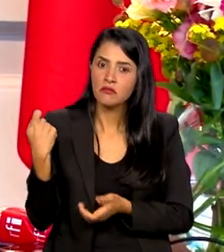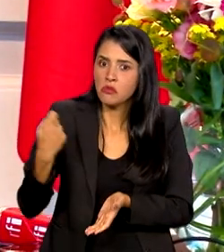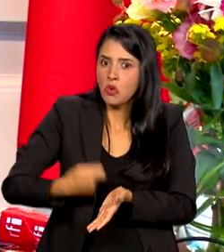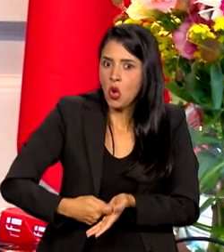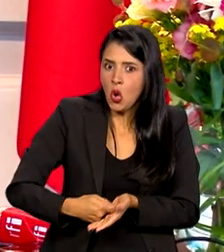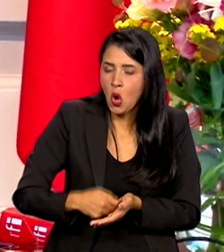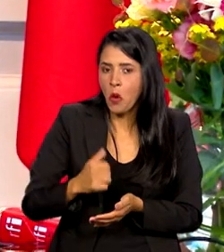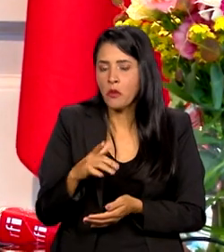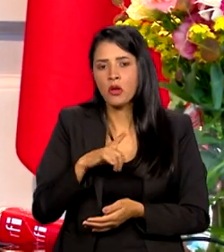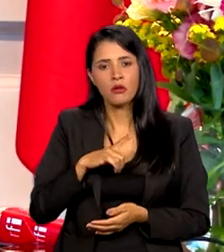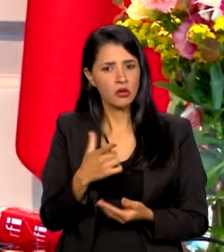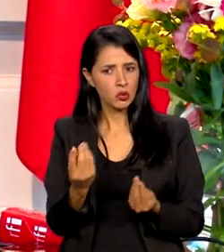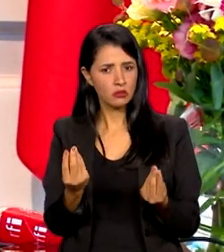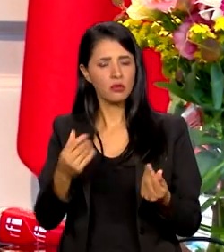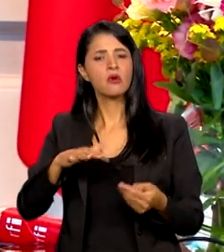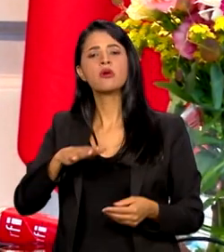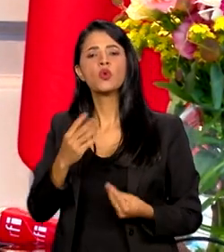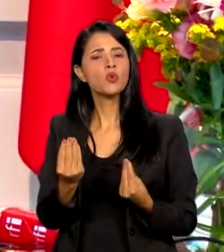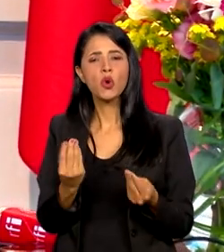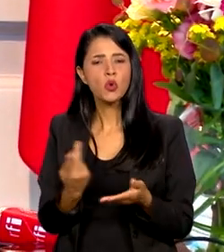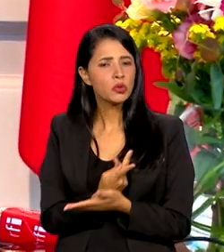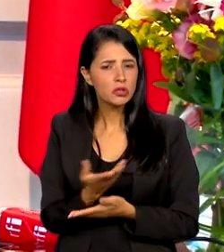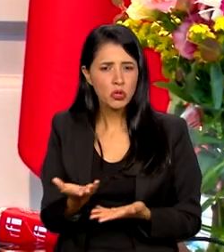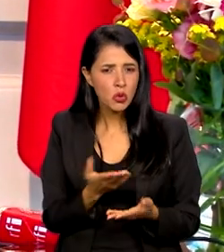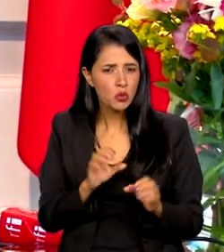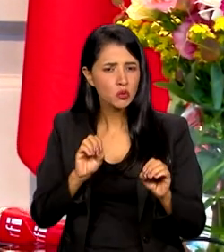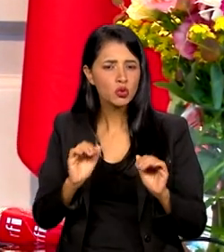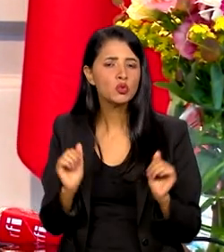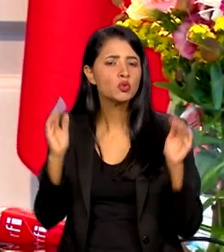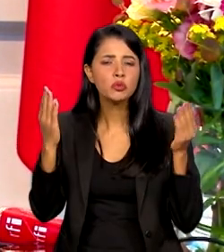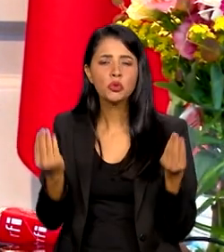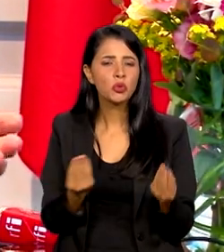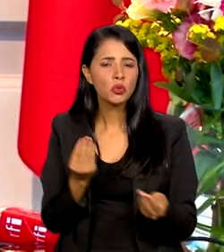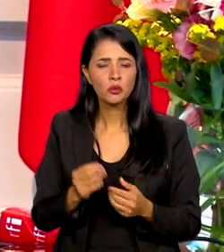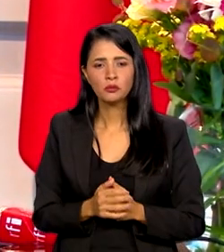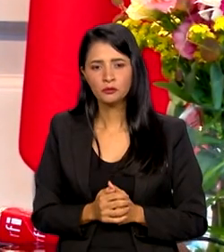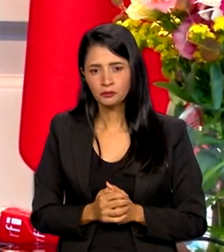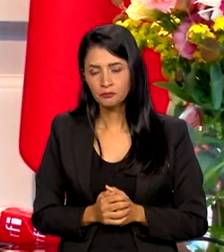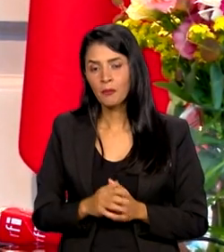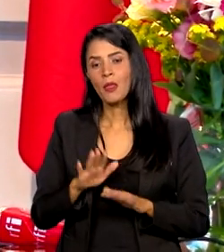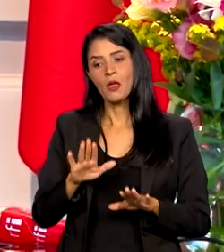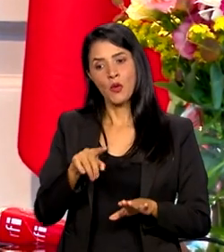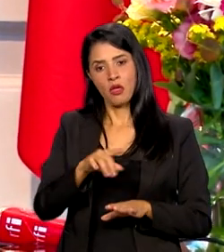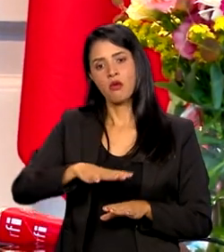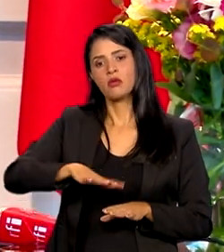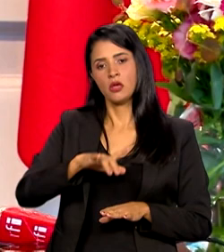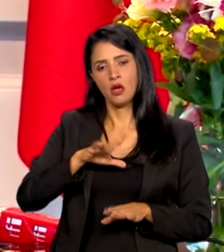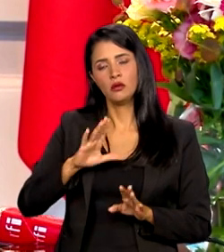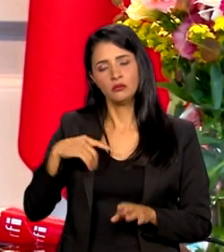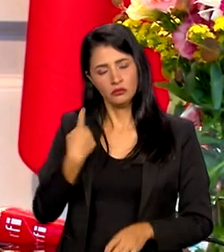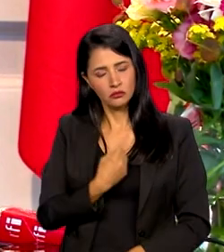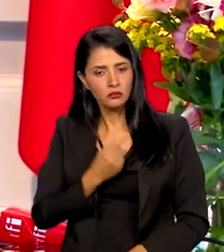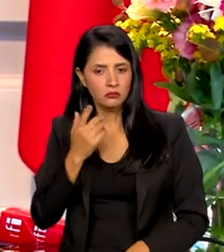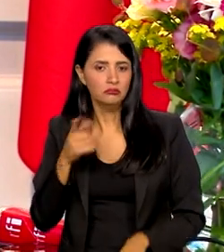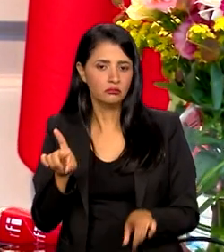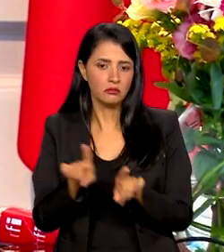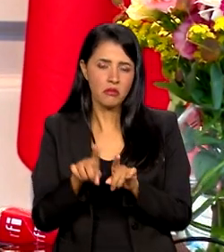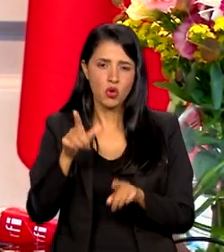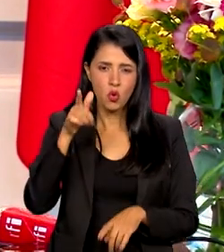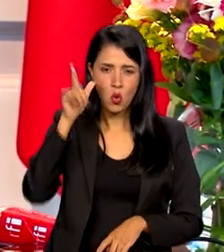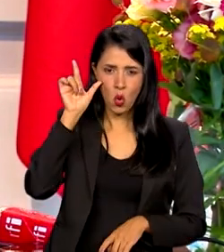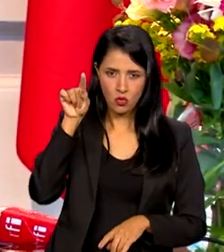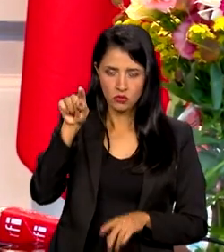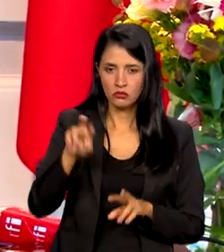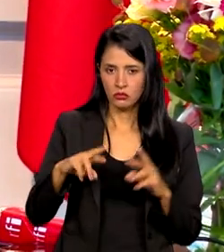No mínimo... Onde é que isso vai acontecer na Unicência? É, esse nós estamos... Também, ontem, inclusive,